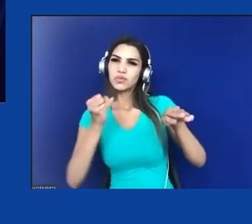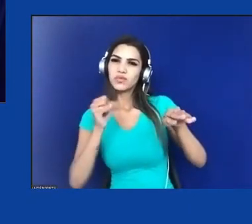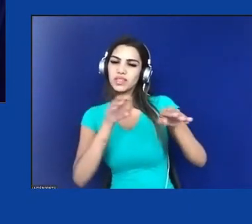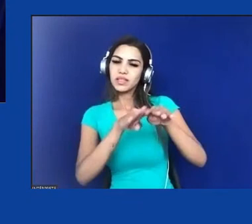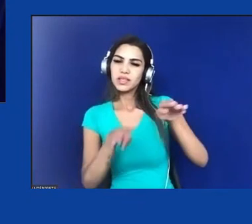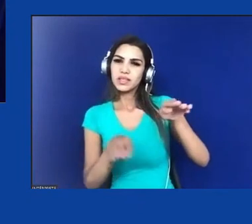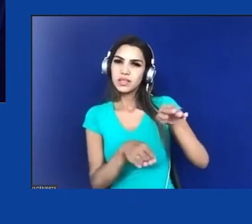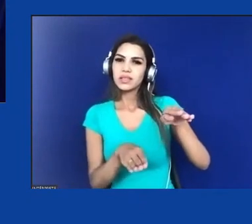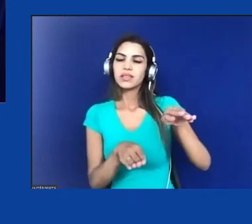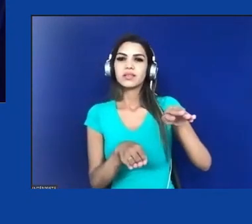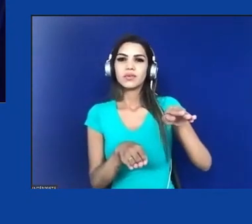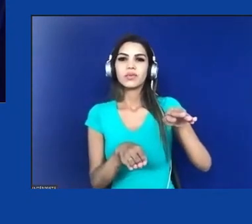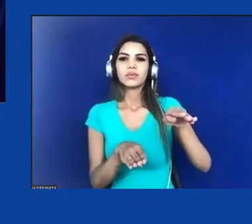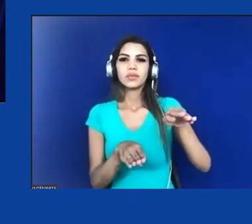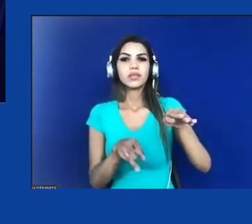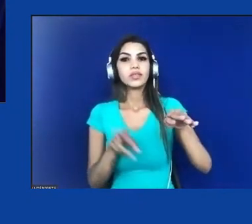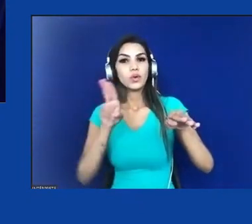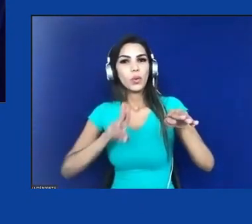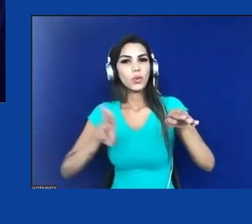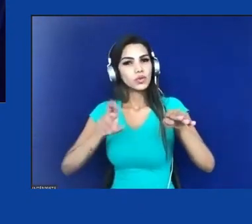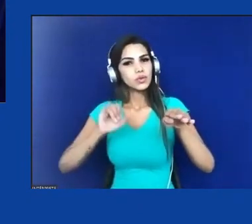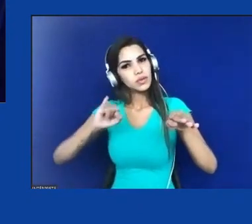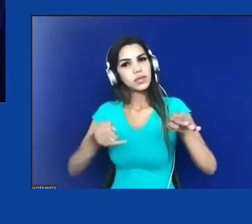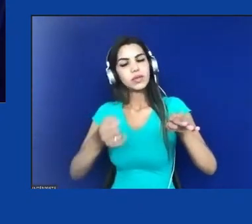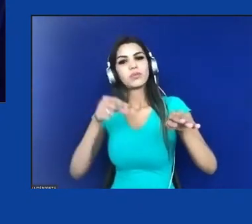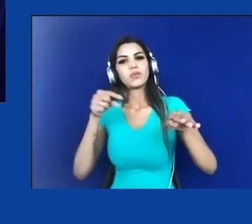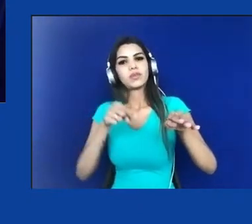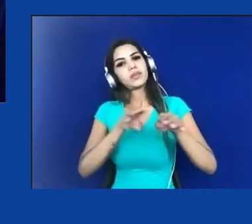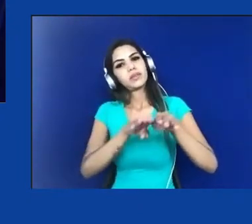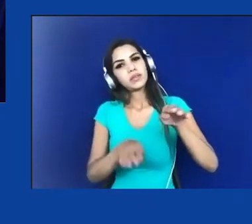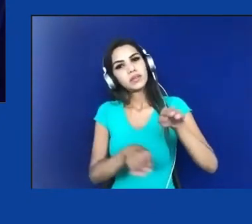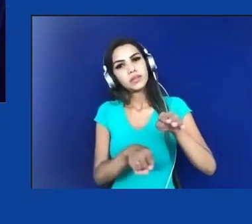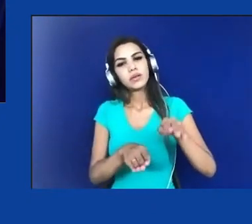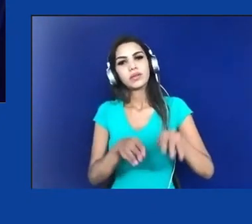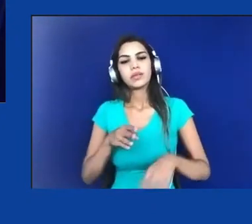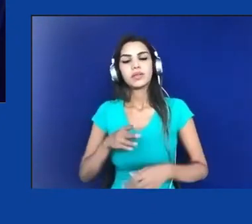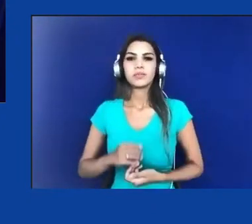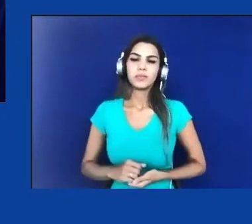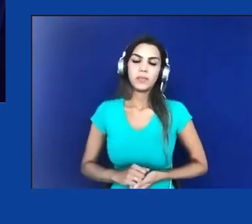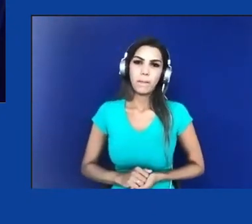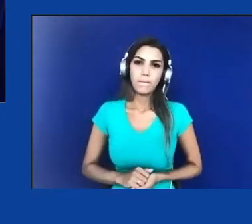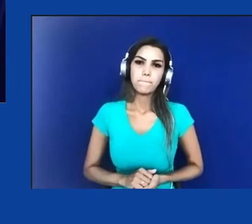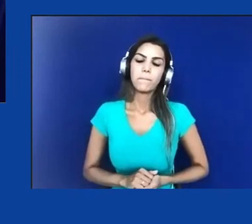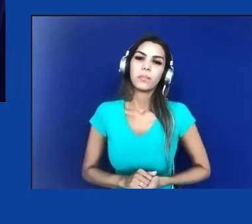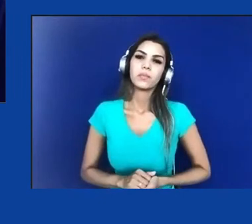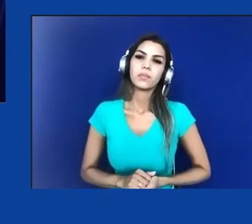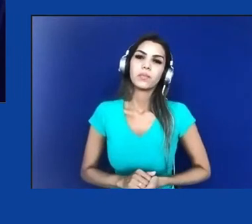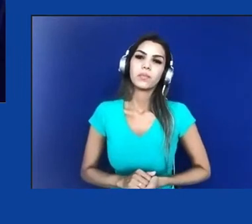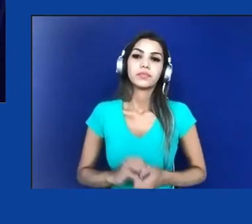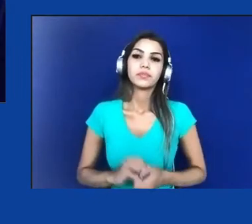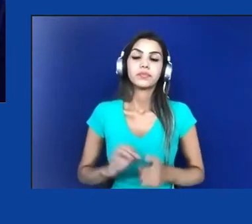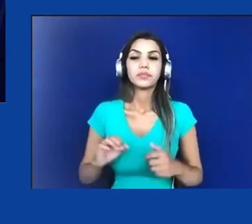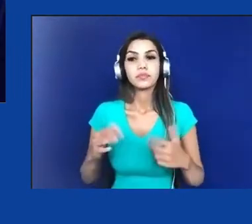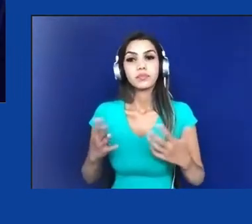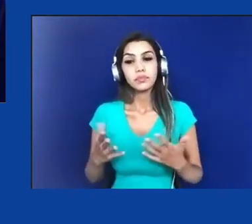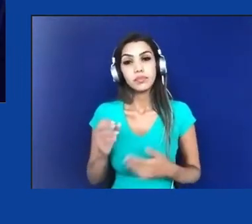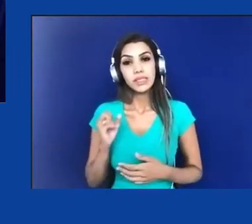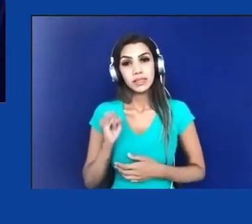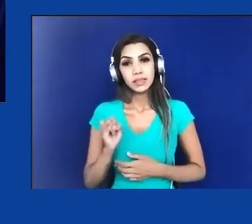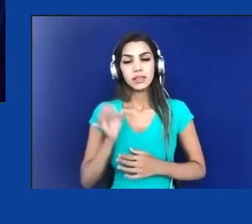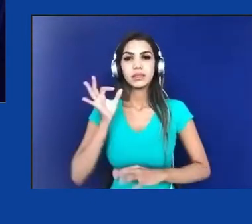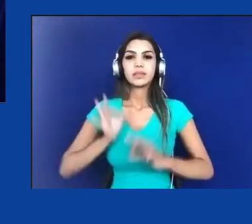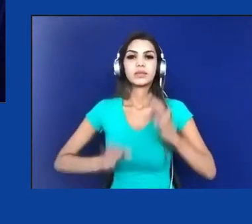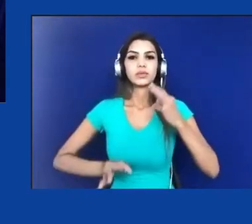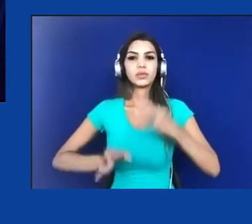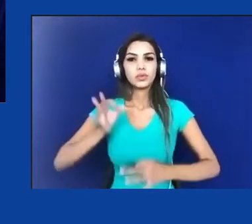direitos e pela manutenção de privilégios. Enfim, se a justiça social, a